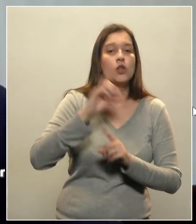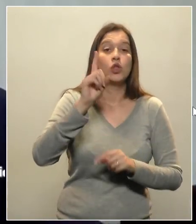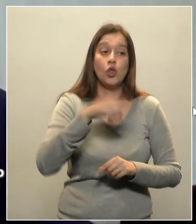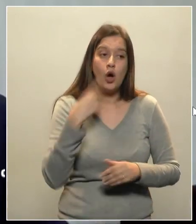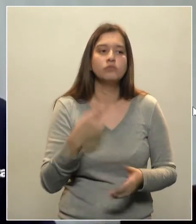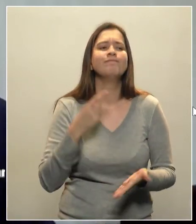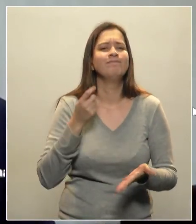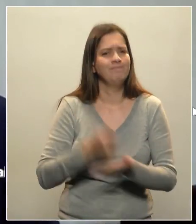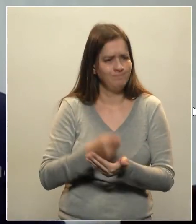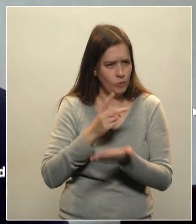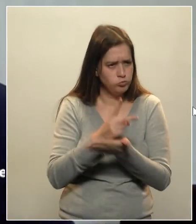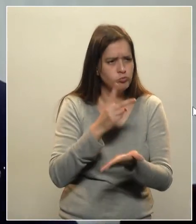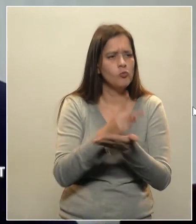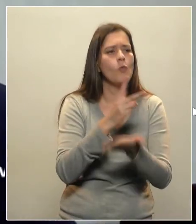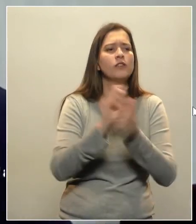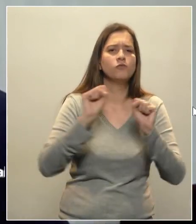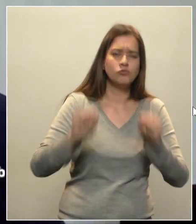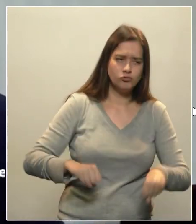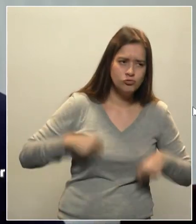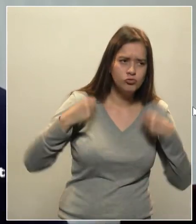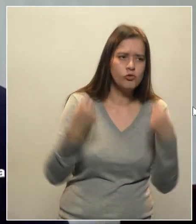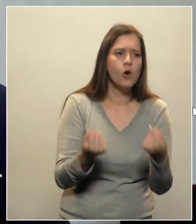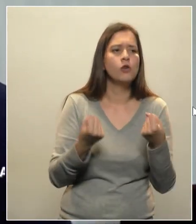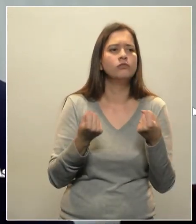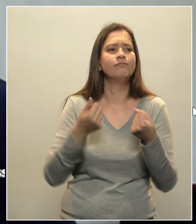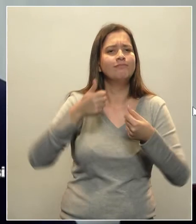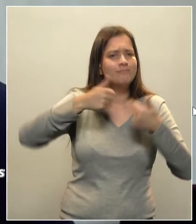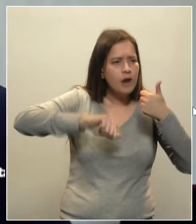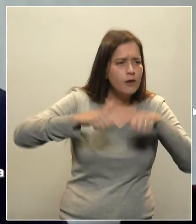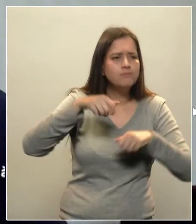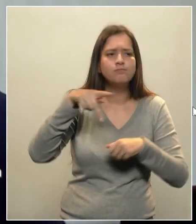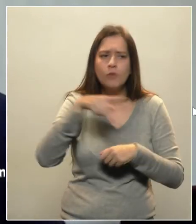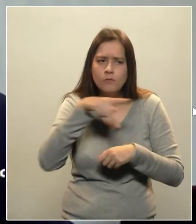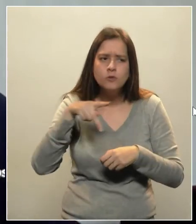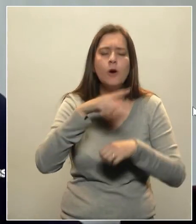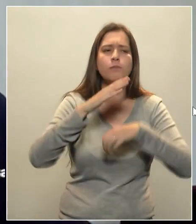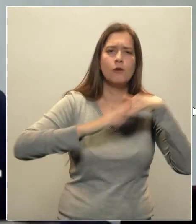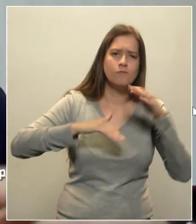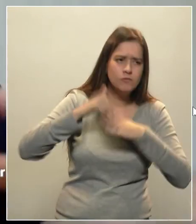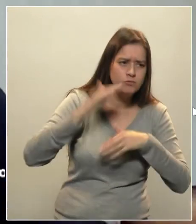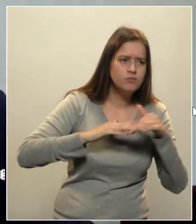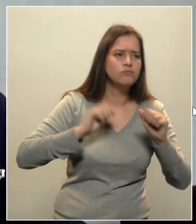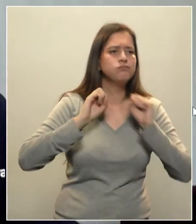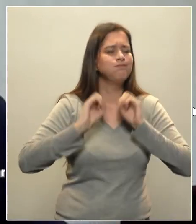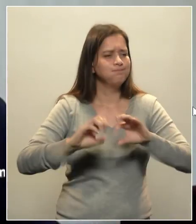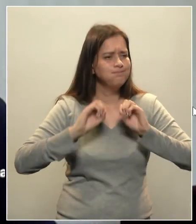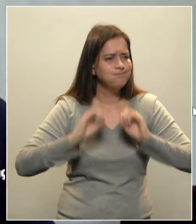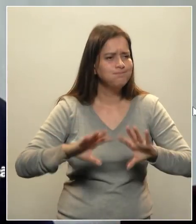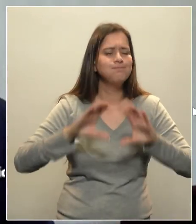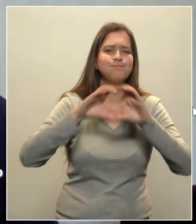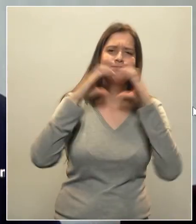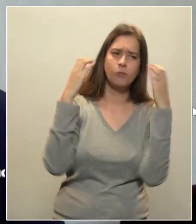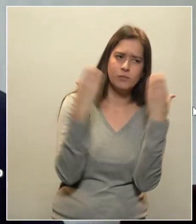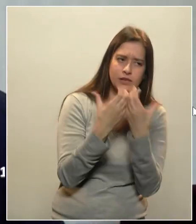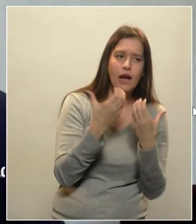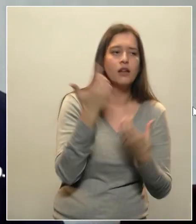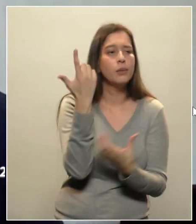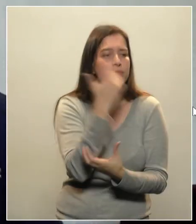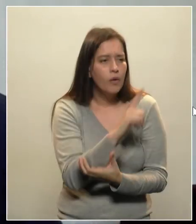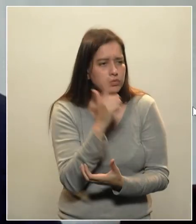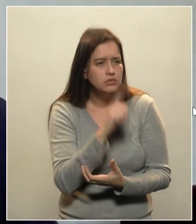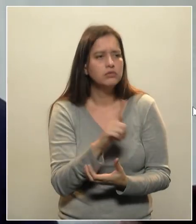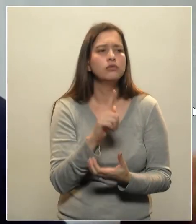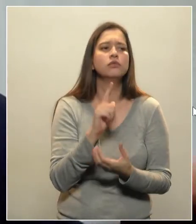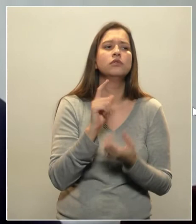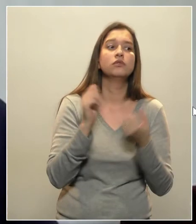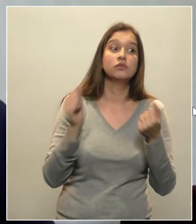esforço que tem sido feito pelos profissionais de educação. pela comunidade, para garantir o máximo